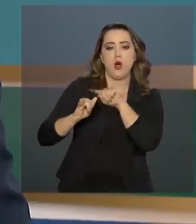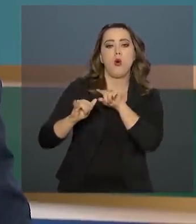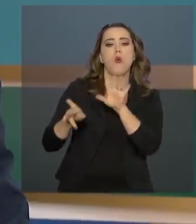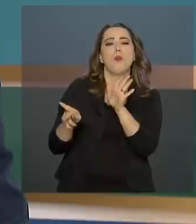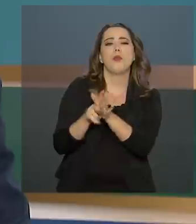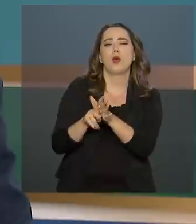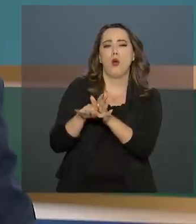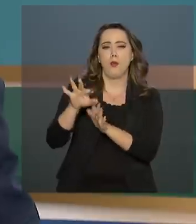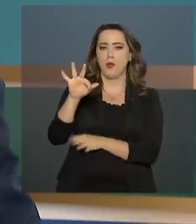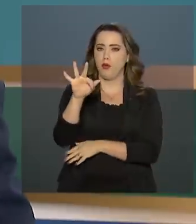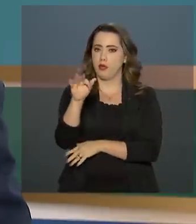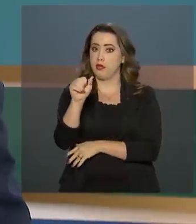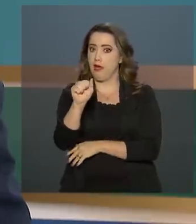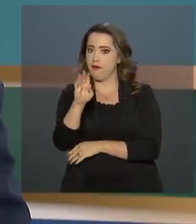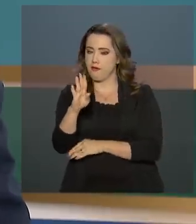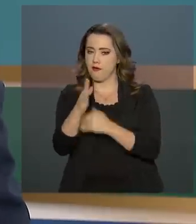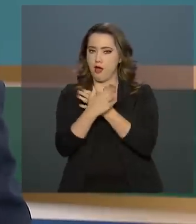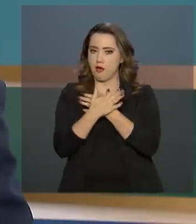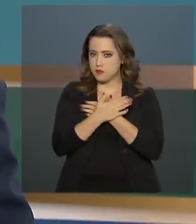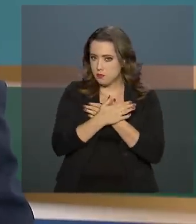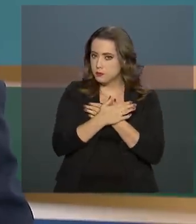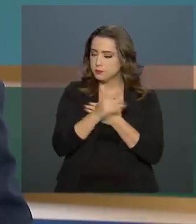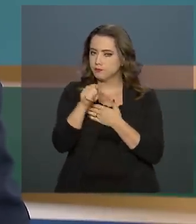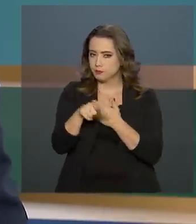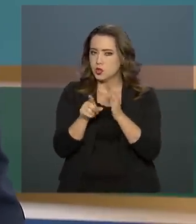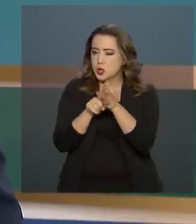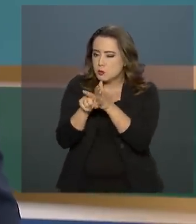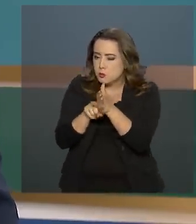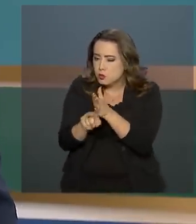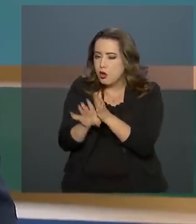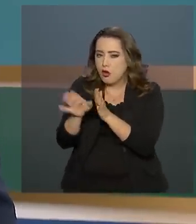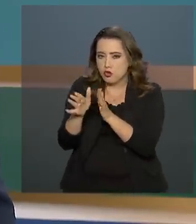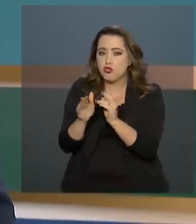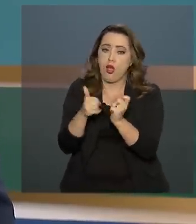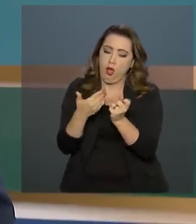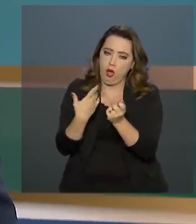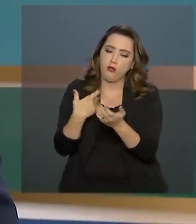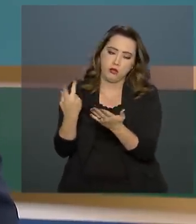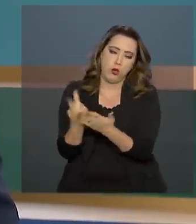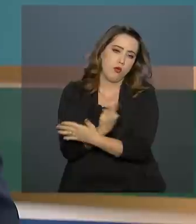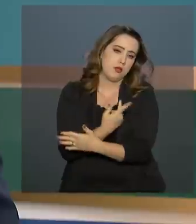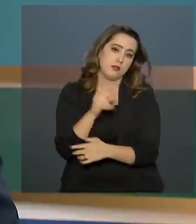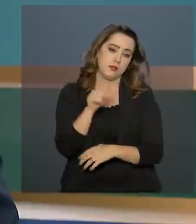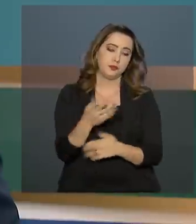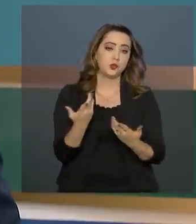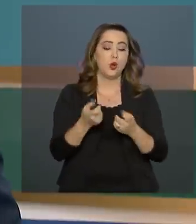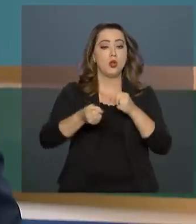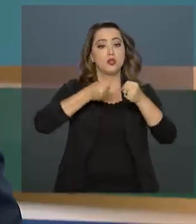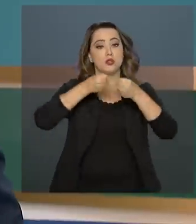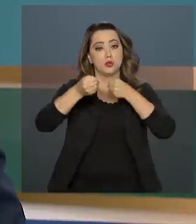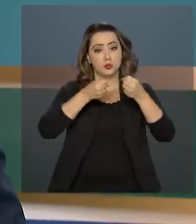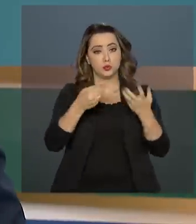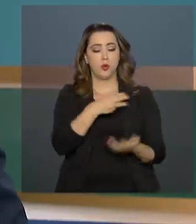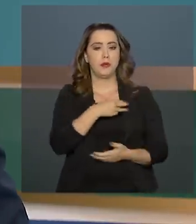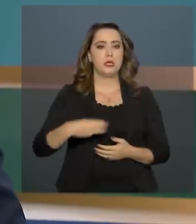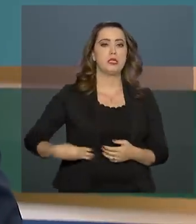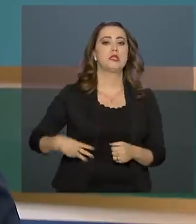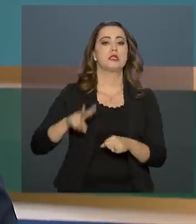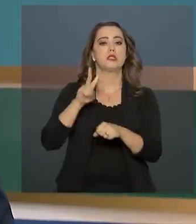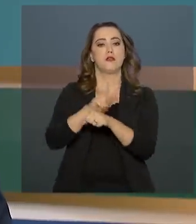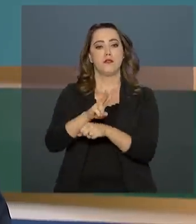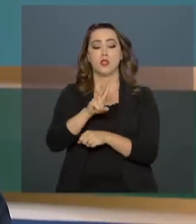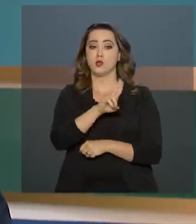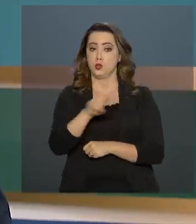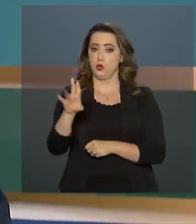Um inquérito penal militar já corre sob sigilo. Em coletiva imprensa, hoje à tarde, o ministro da Defesa,